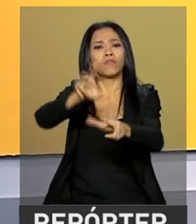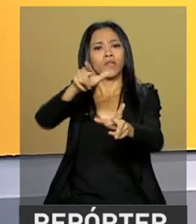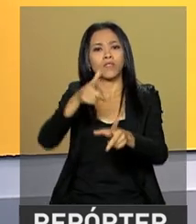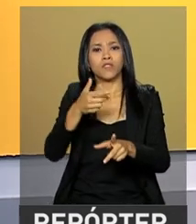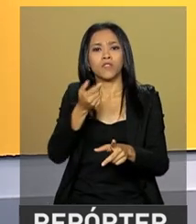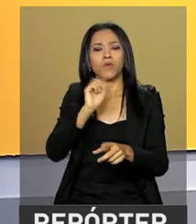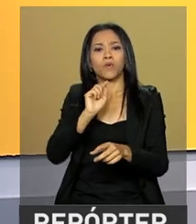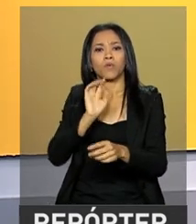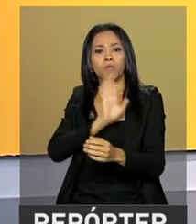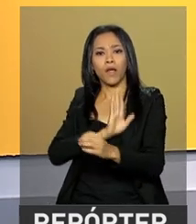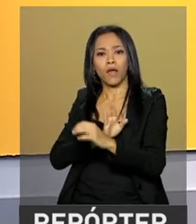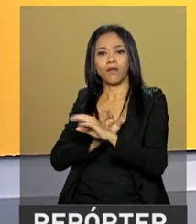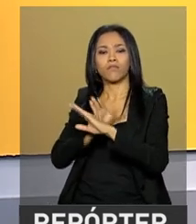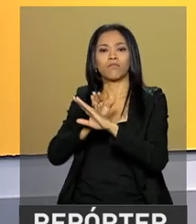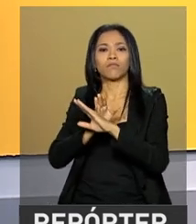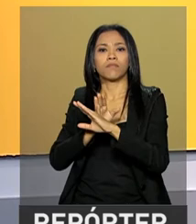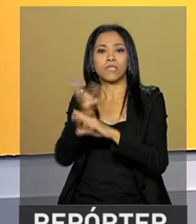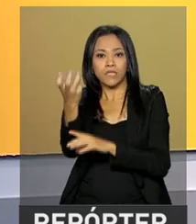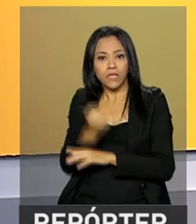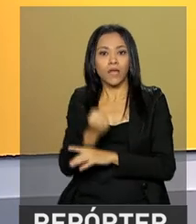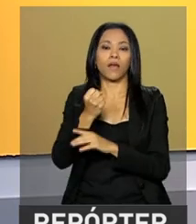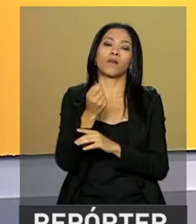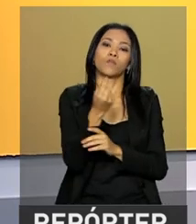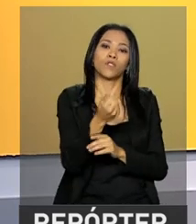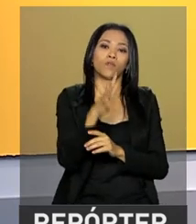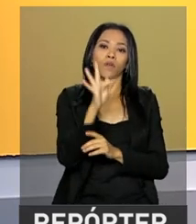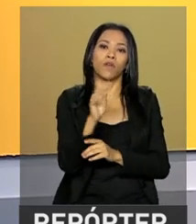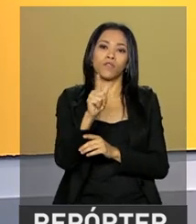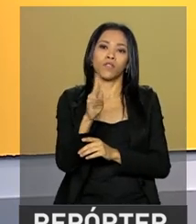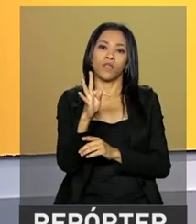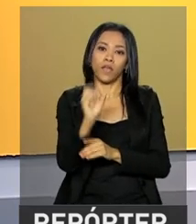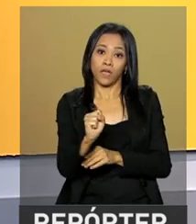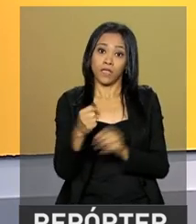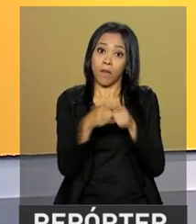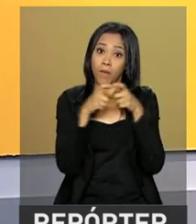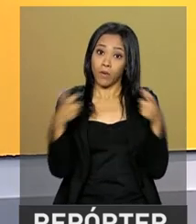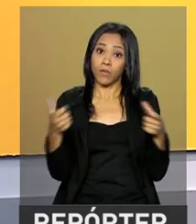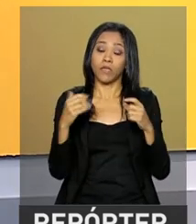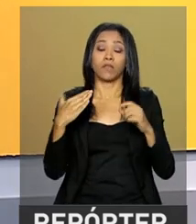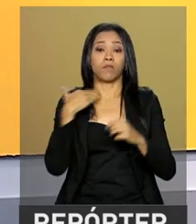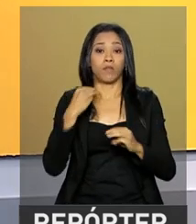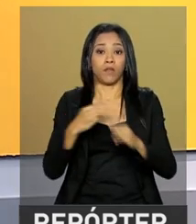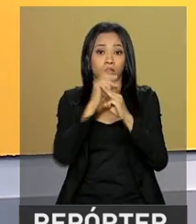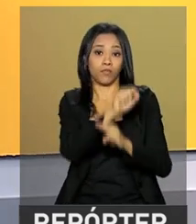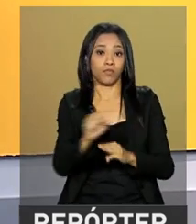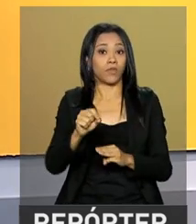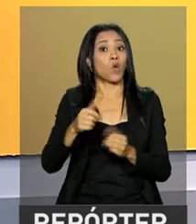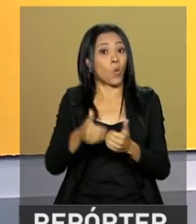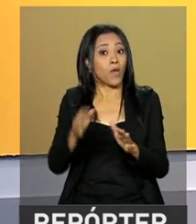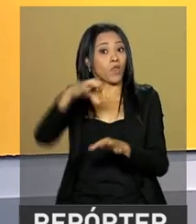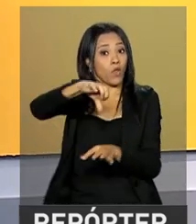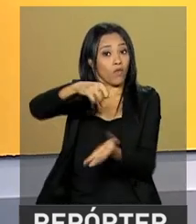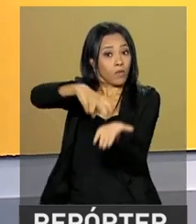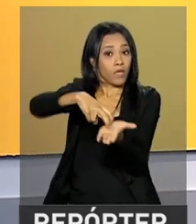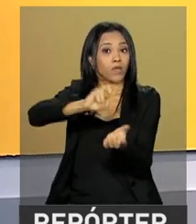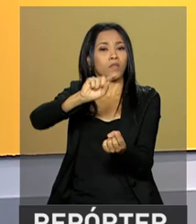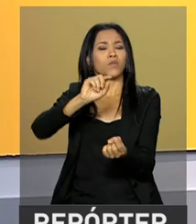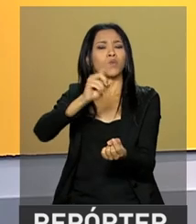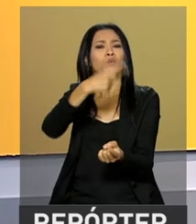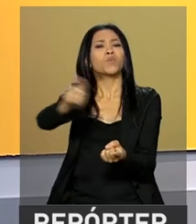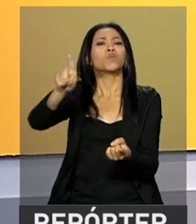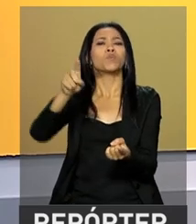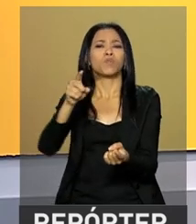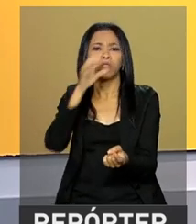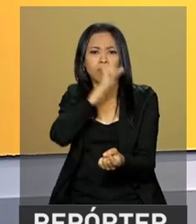saque da conta inativa do FGTS. A maioria a partir das 9 horas da manhã. No último sábado, a